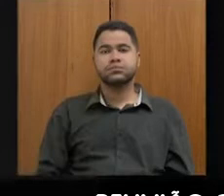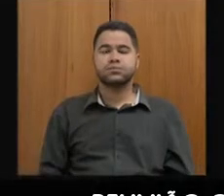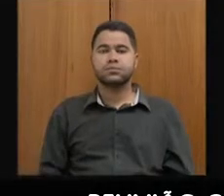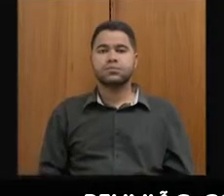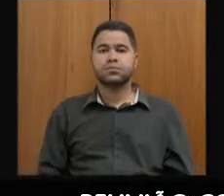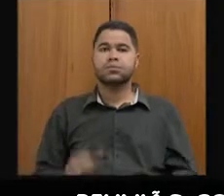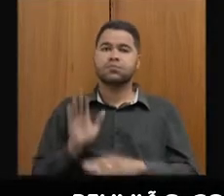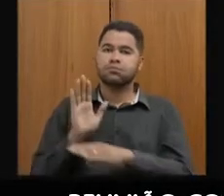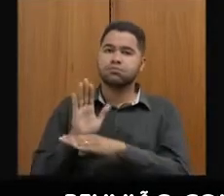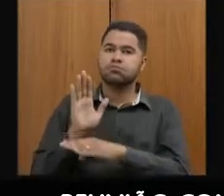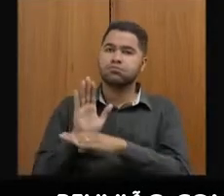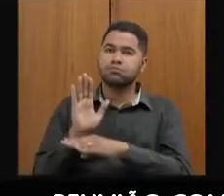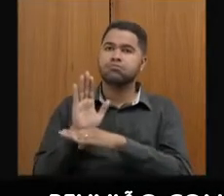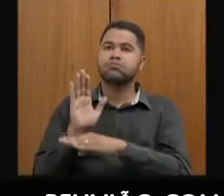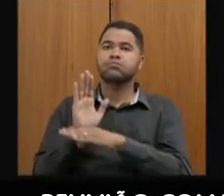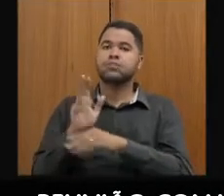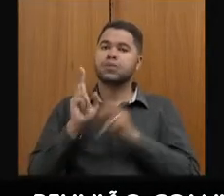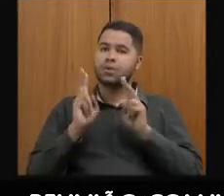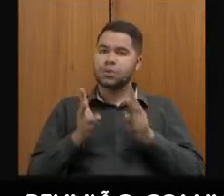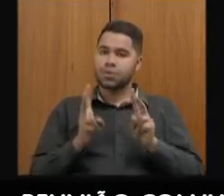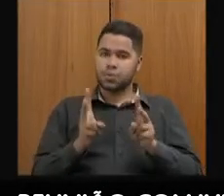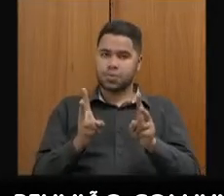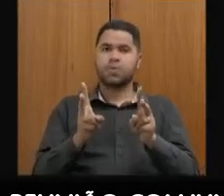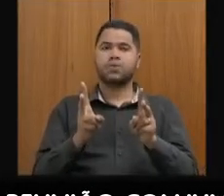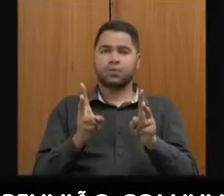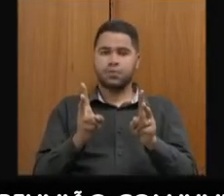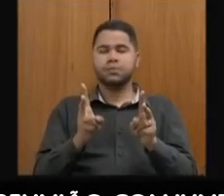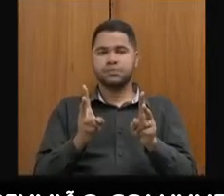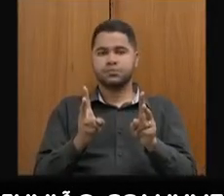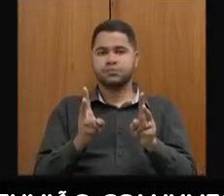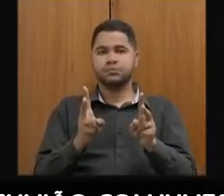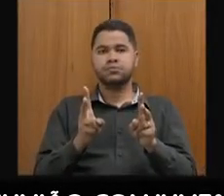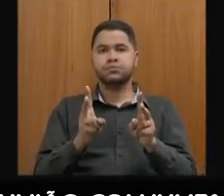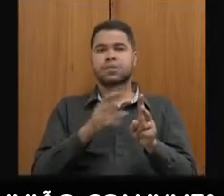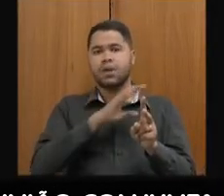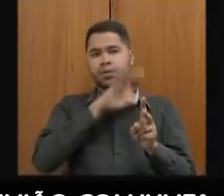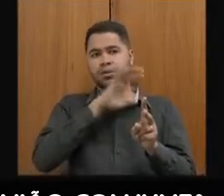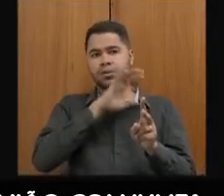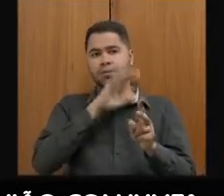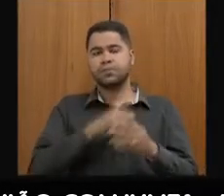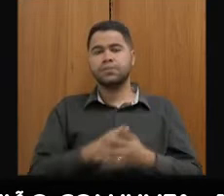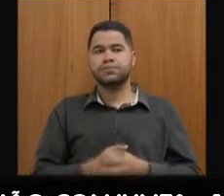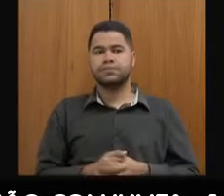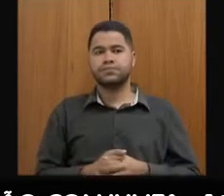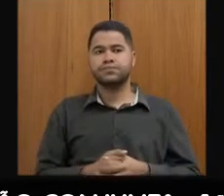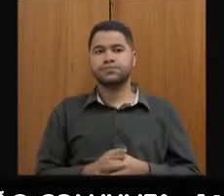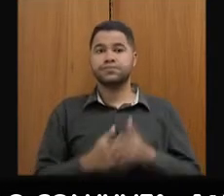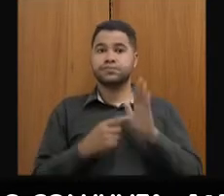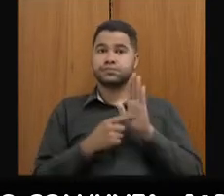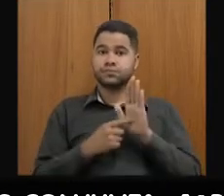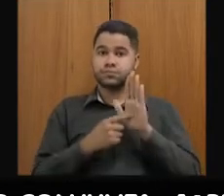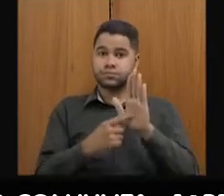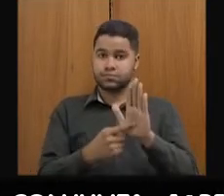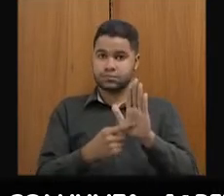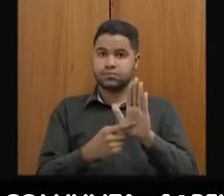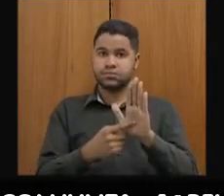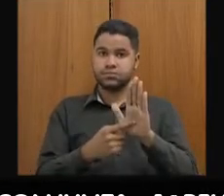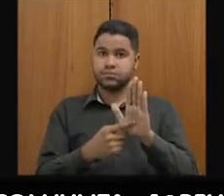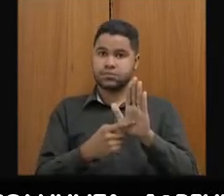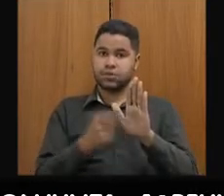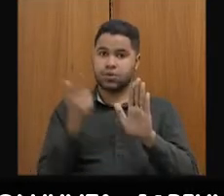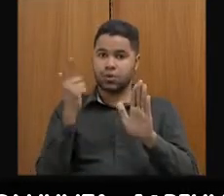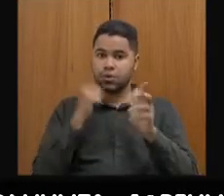de contribuintes e mantendo a sua tributação. Então, isso mostra que está